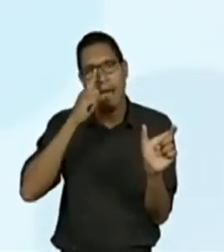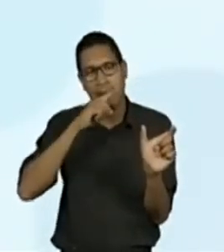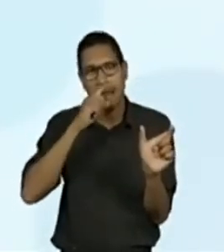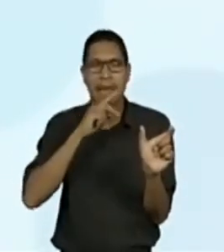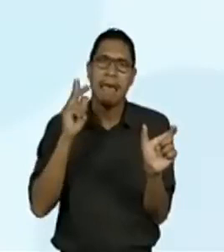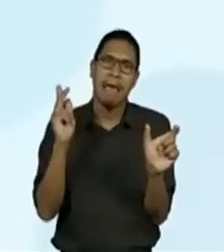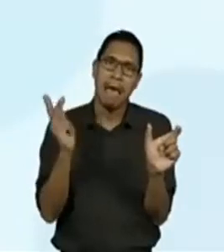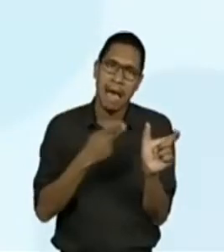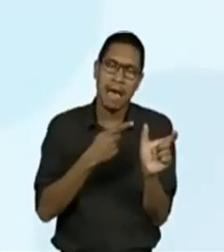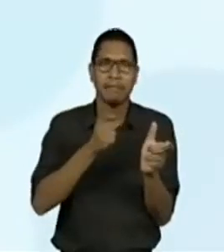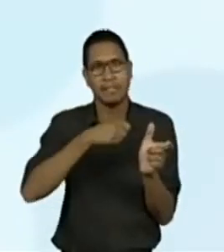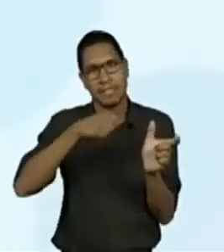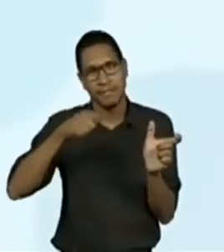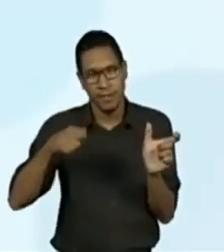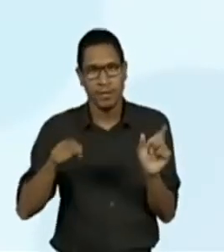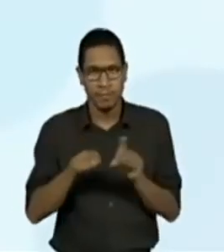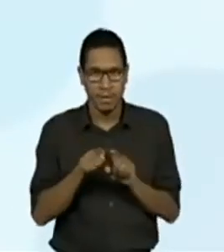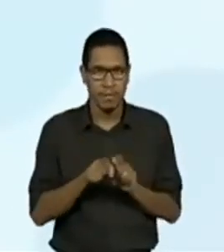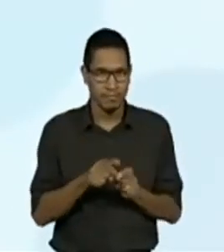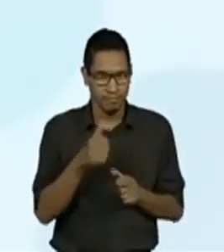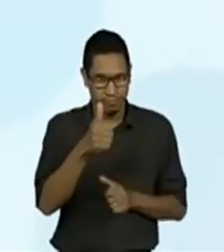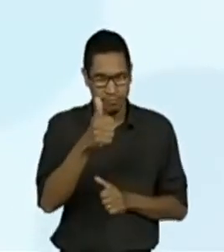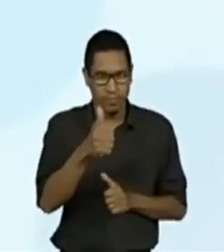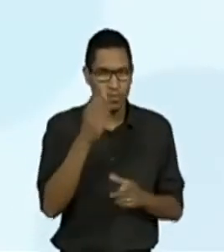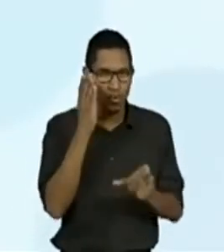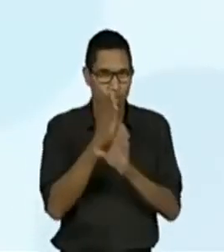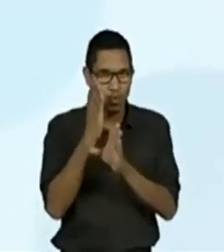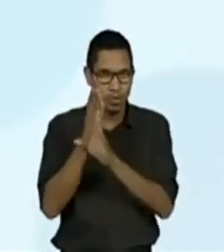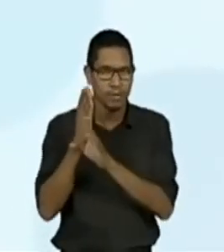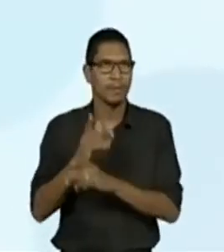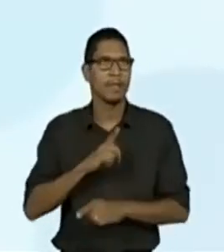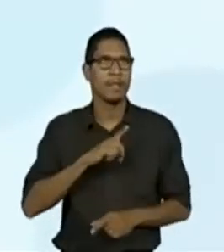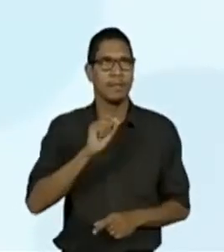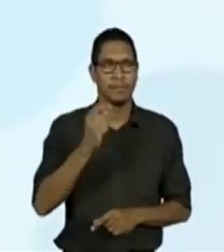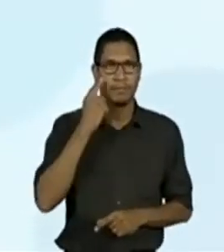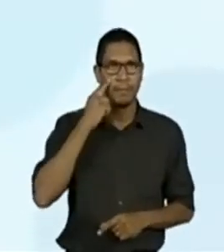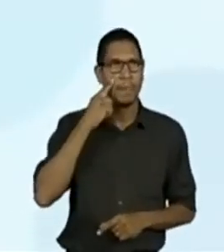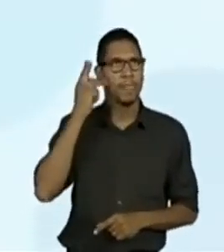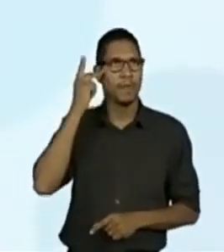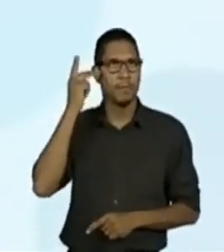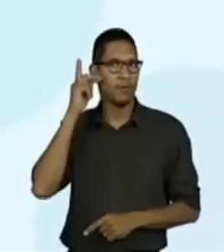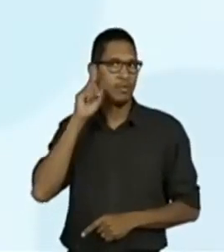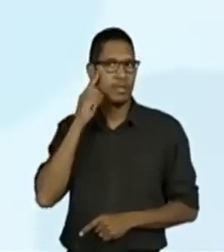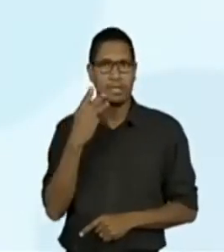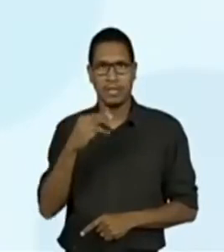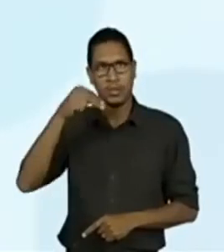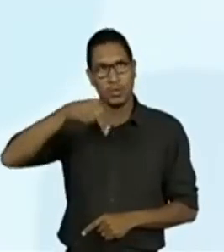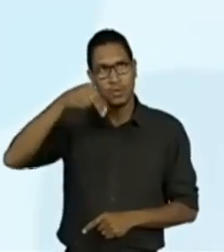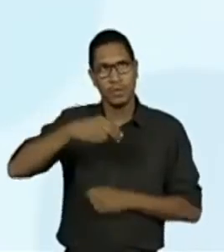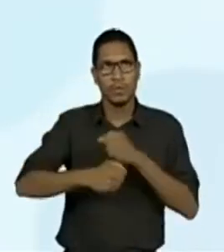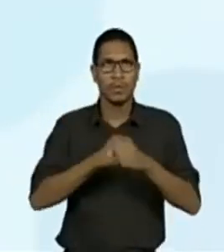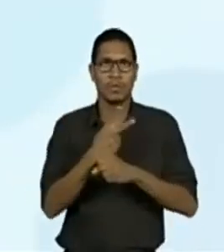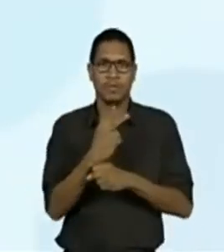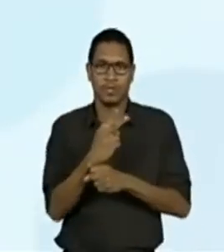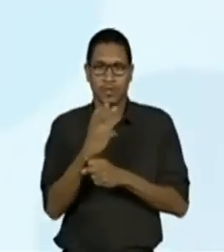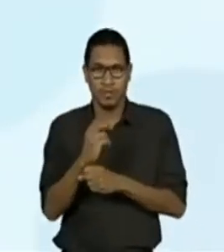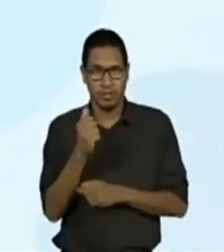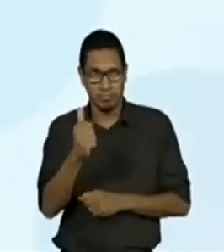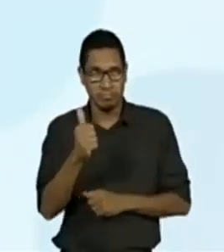Ó, palavras agora. Vamos lá. São Paulo, 3 de novembro de 2020.